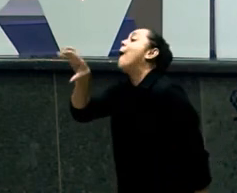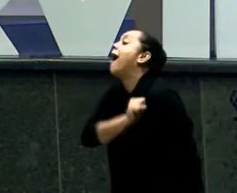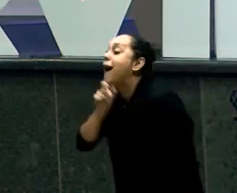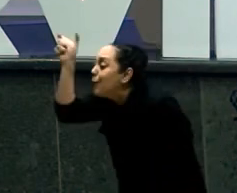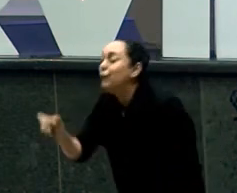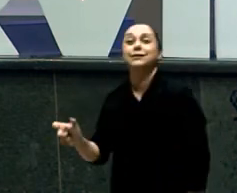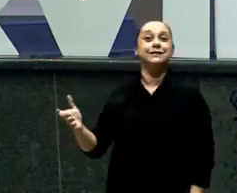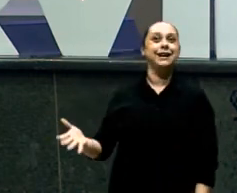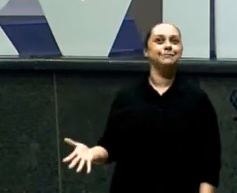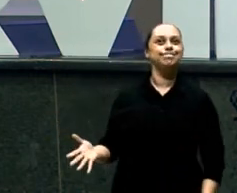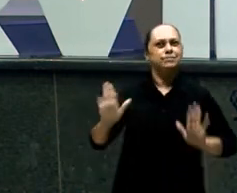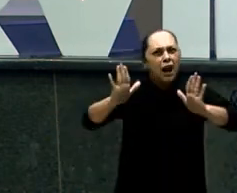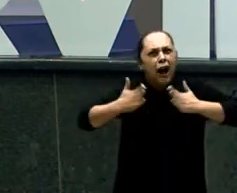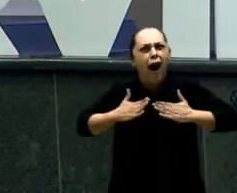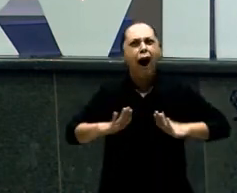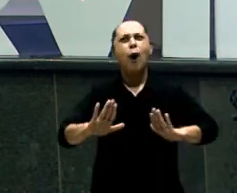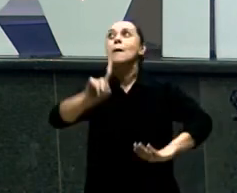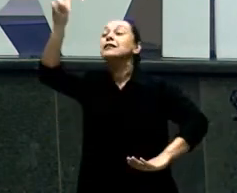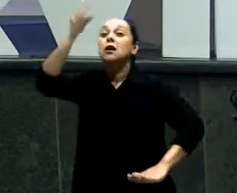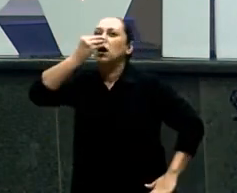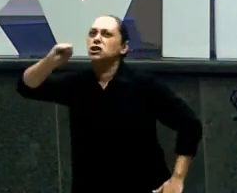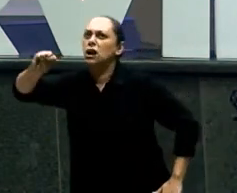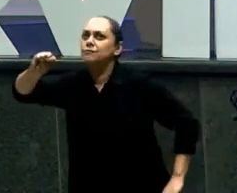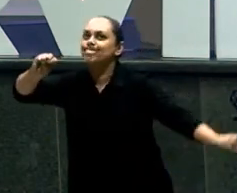Permaneça No teu lugar